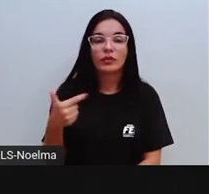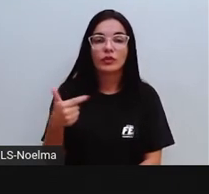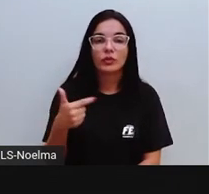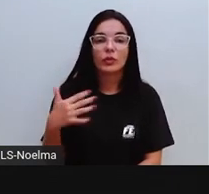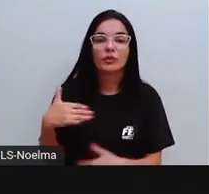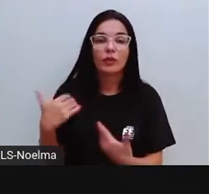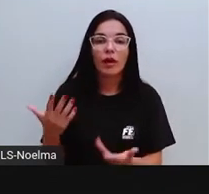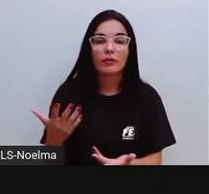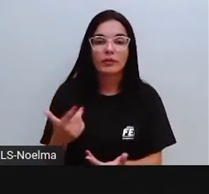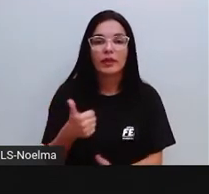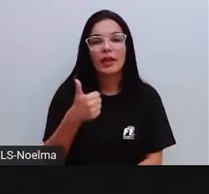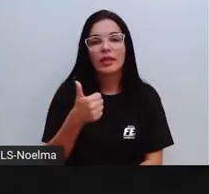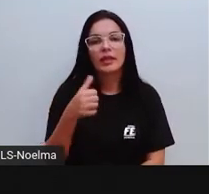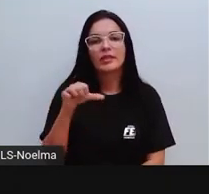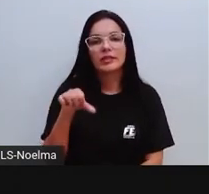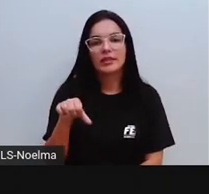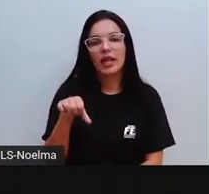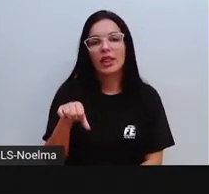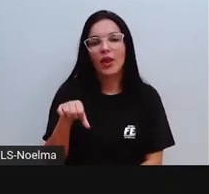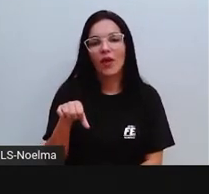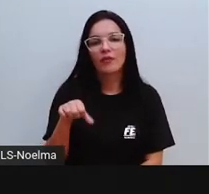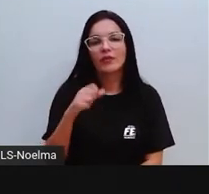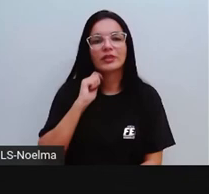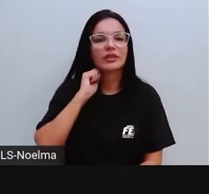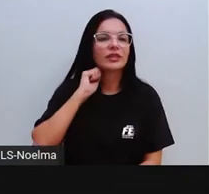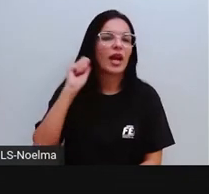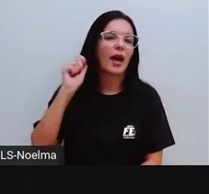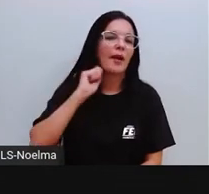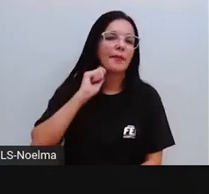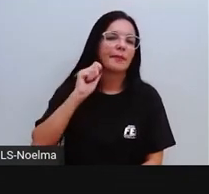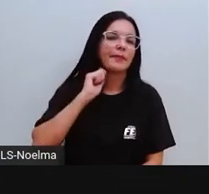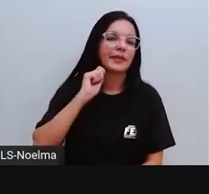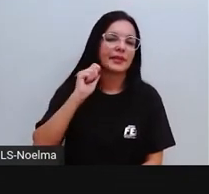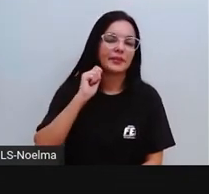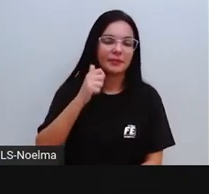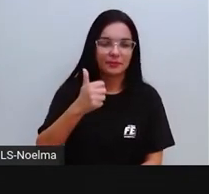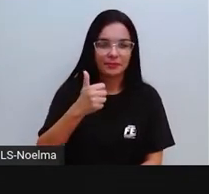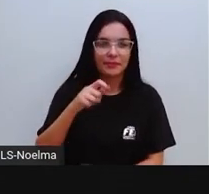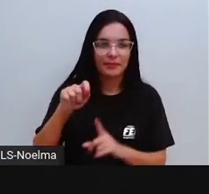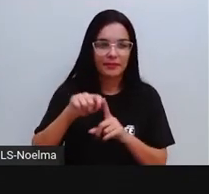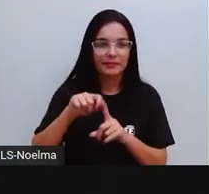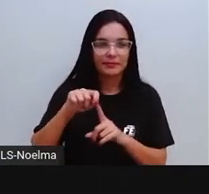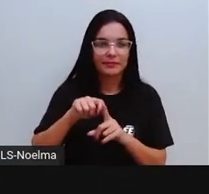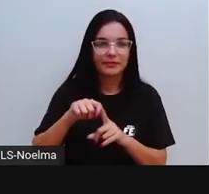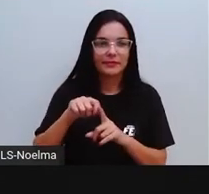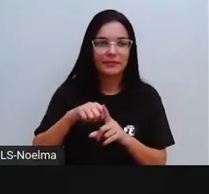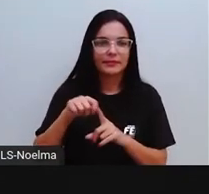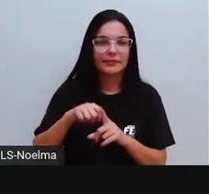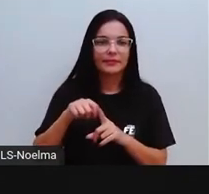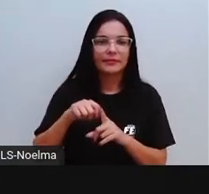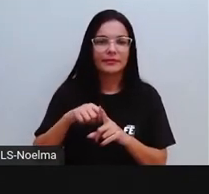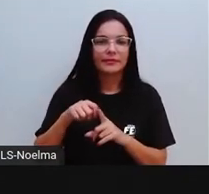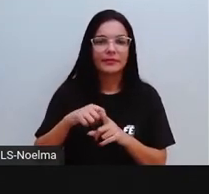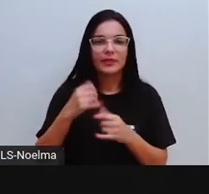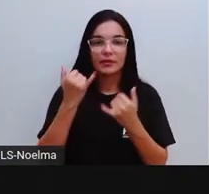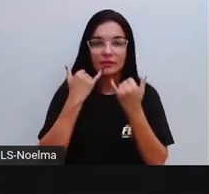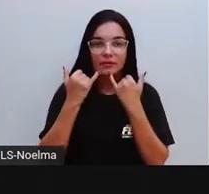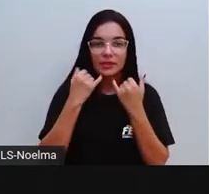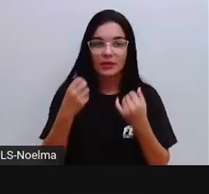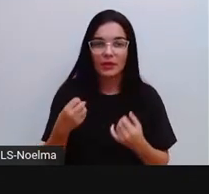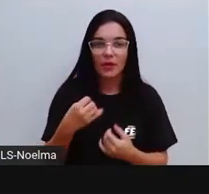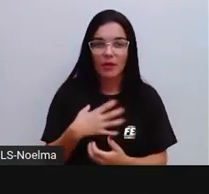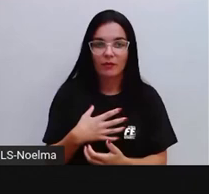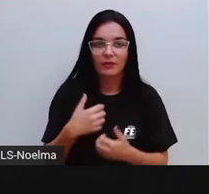abril, ó, o dia do índio, tá? É comemorado aí dia 19 de abril, informação nova,